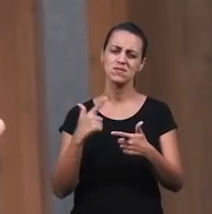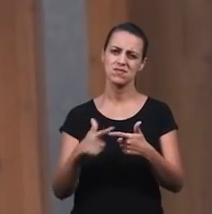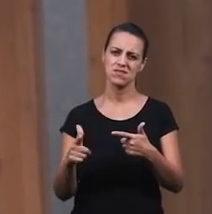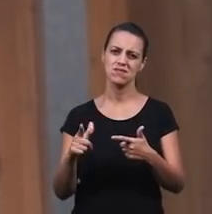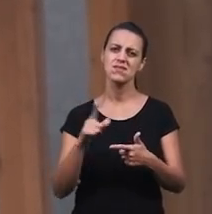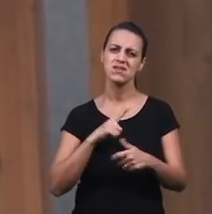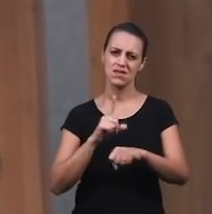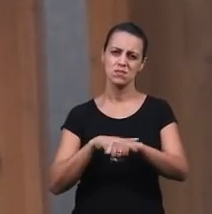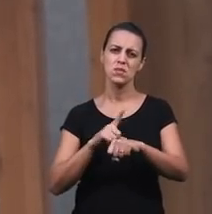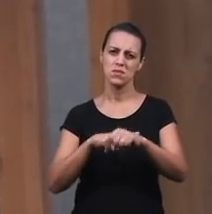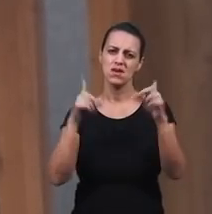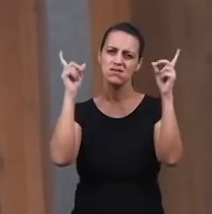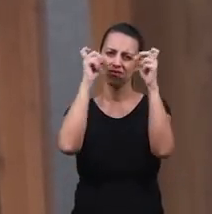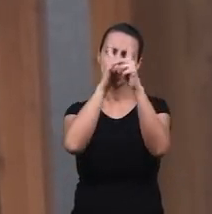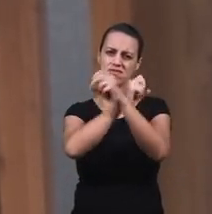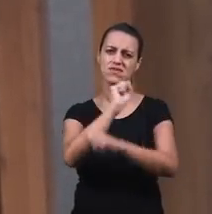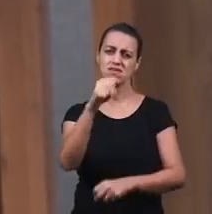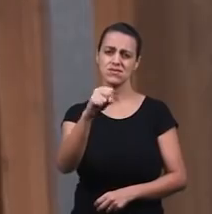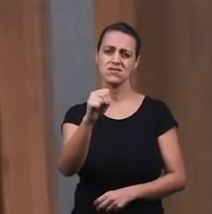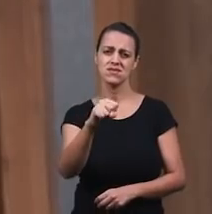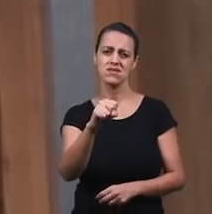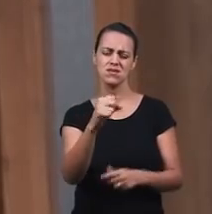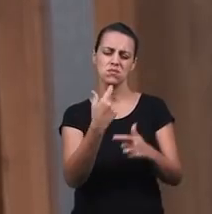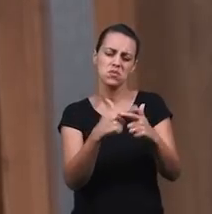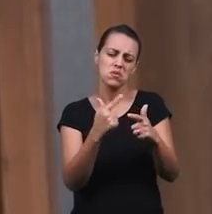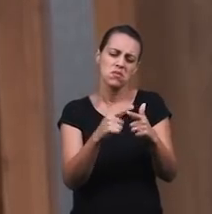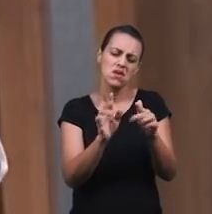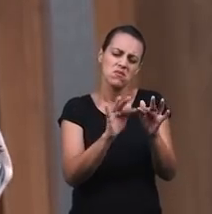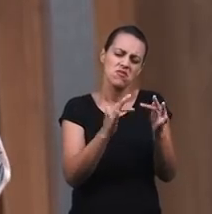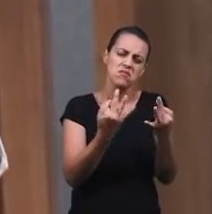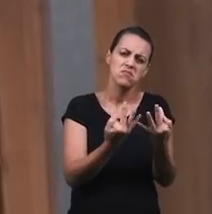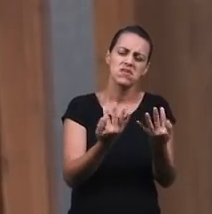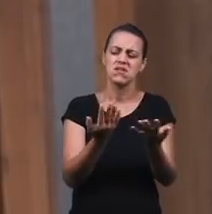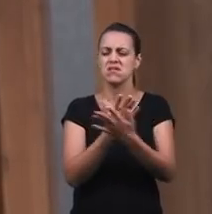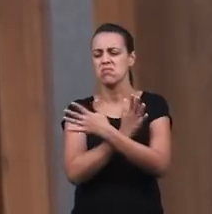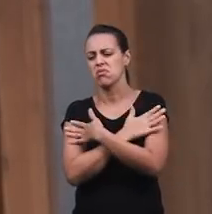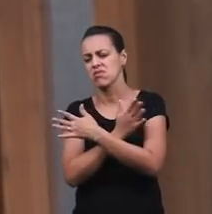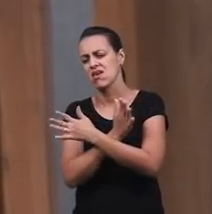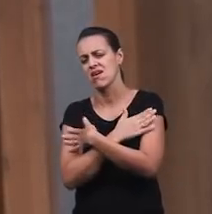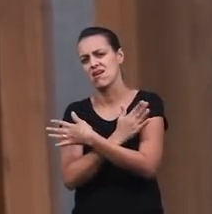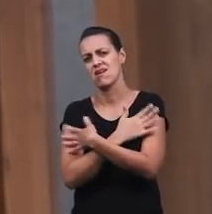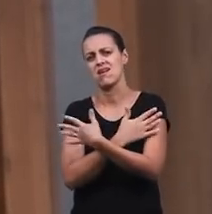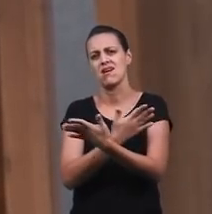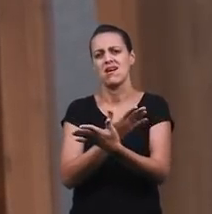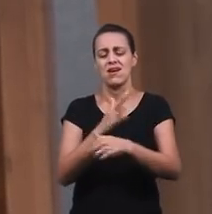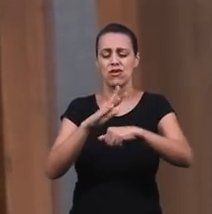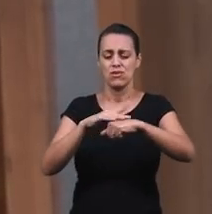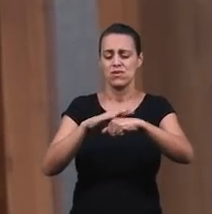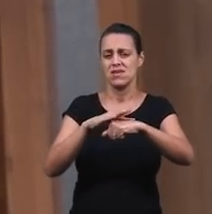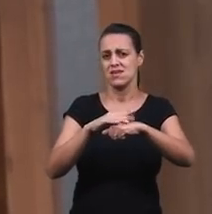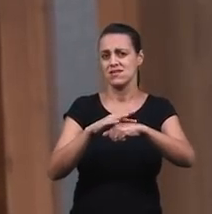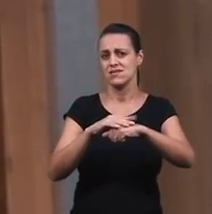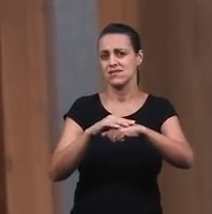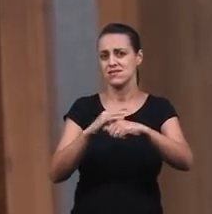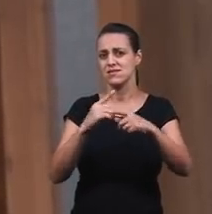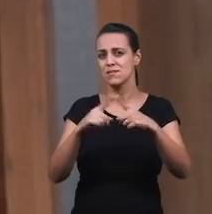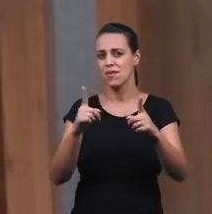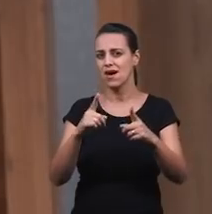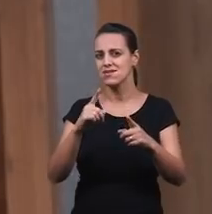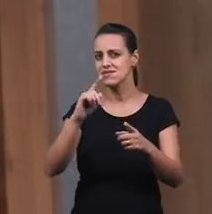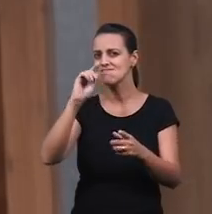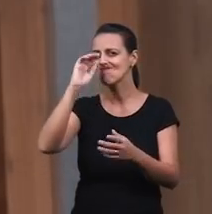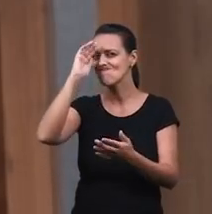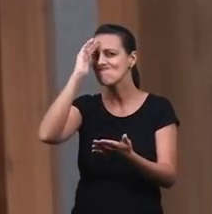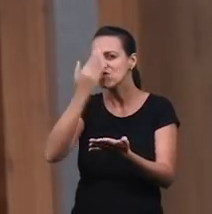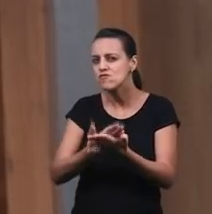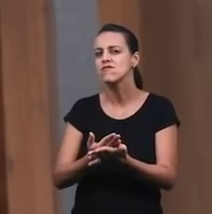difíceis Um problema na família Um desemprego Uma enfermidade Mas nós temos uma confiança